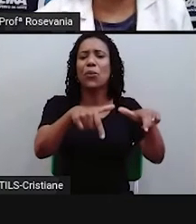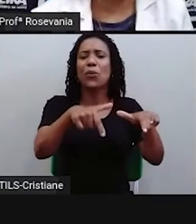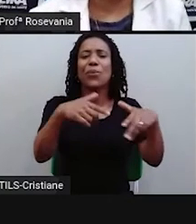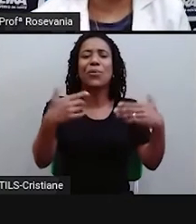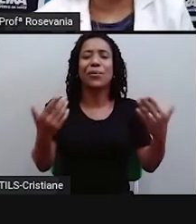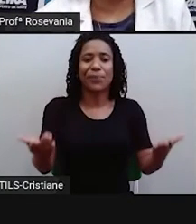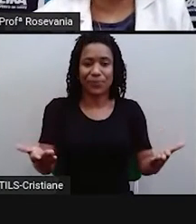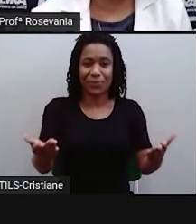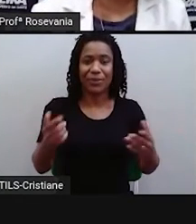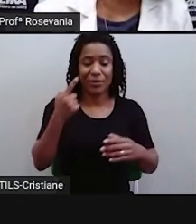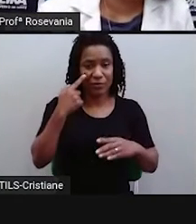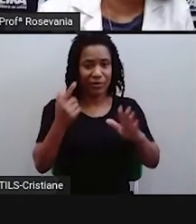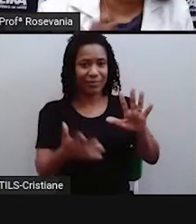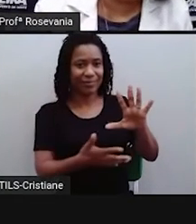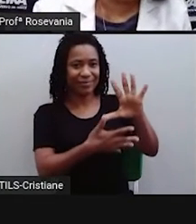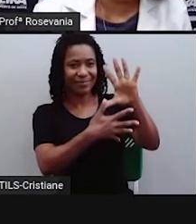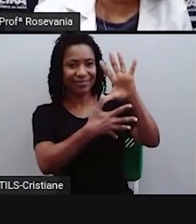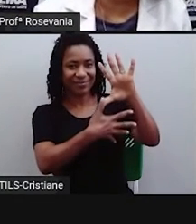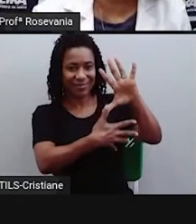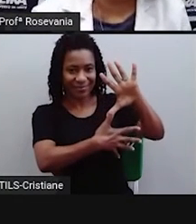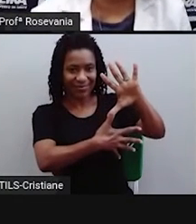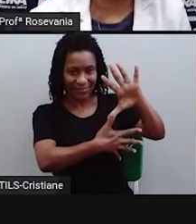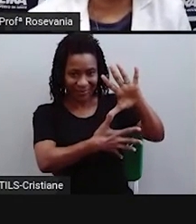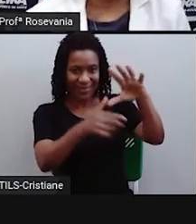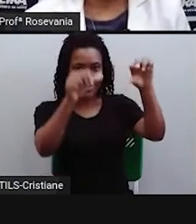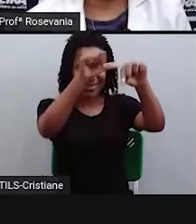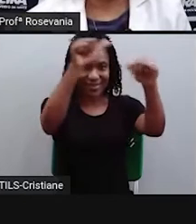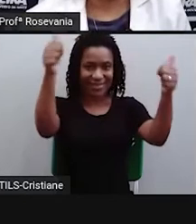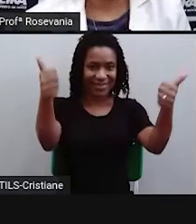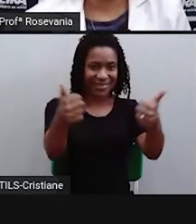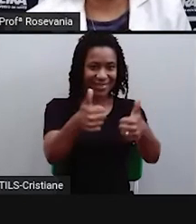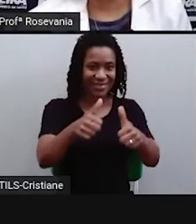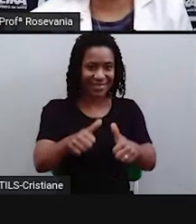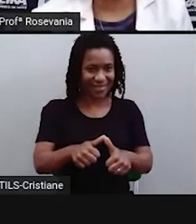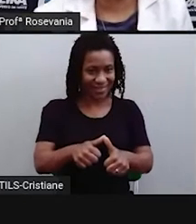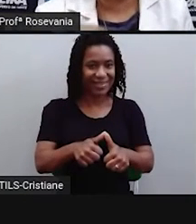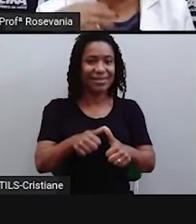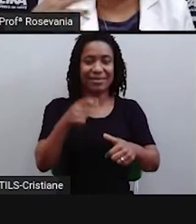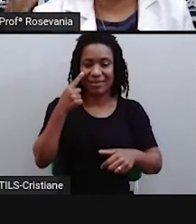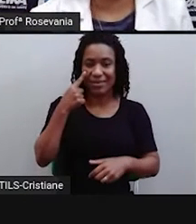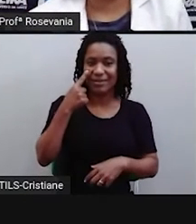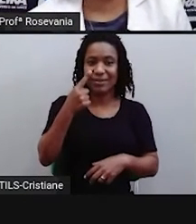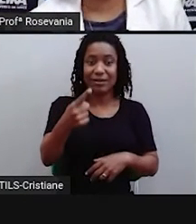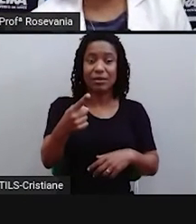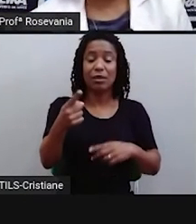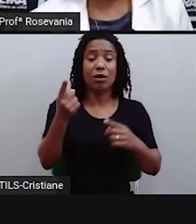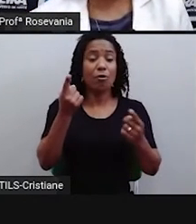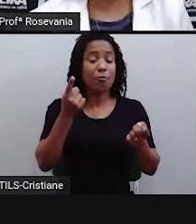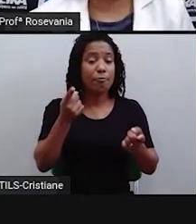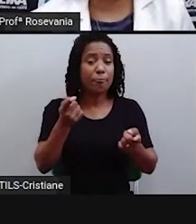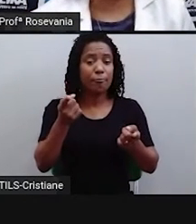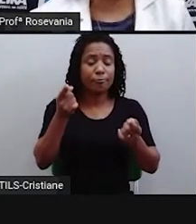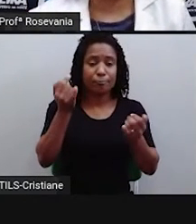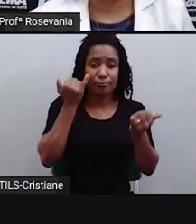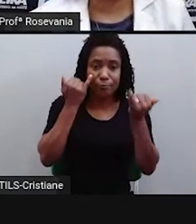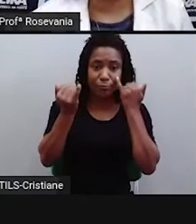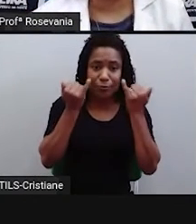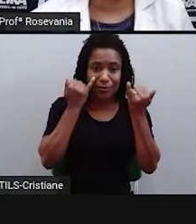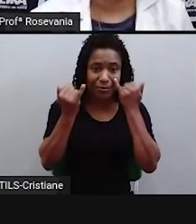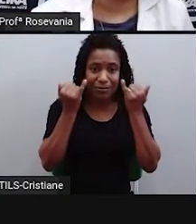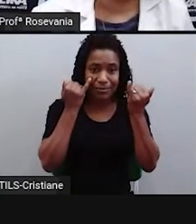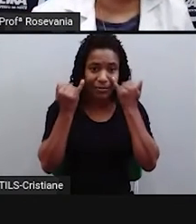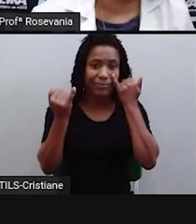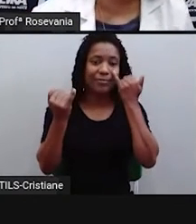nesse mapinha que eu coloquei para vocês, ele é um mapinha diferente, ele traz informações ligadas aos aspectos